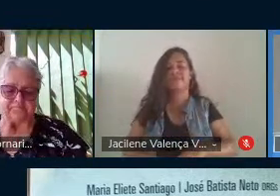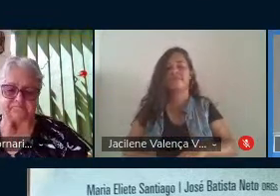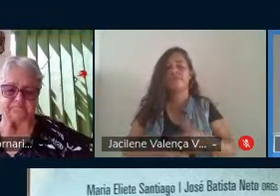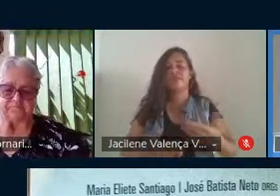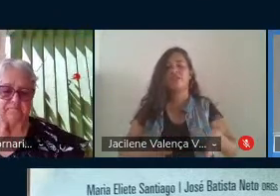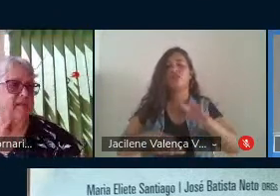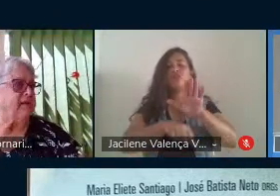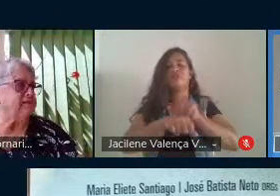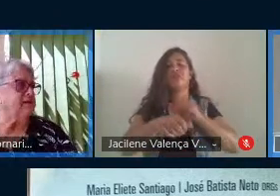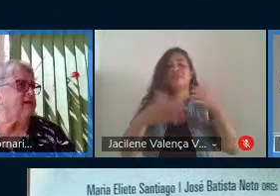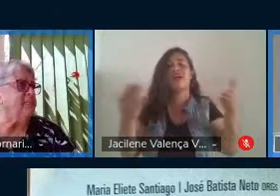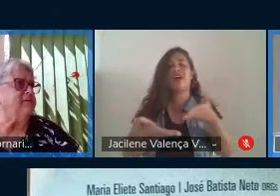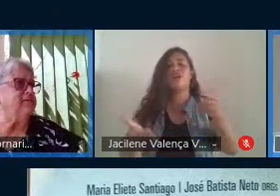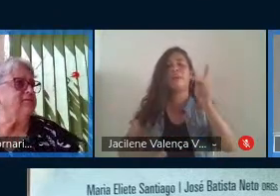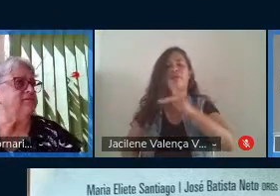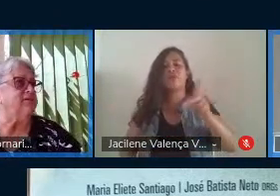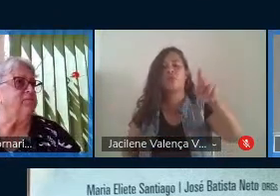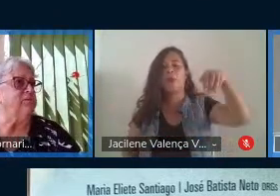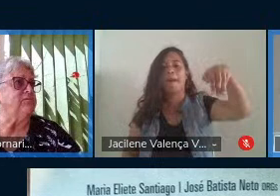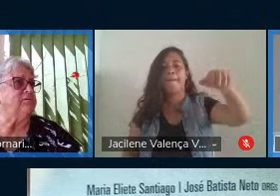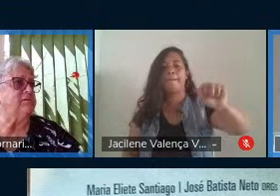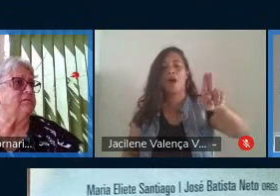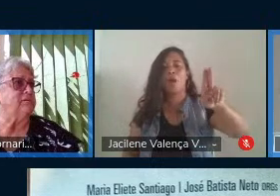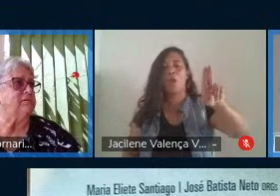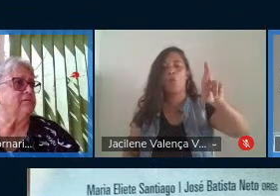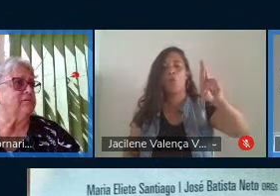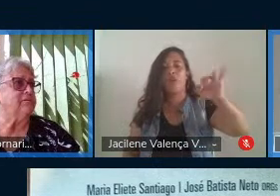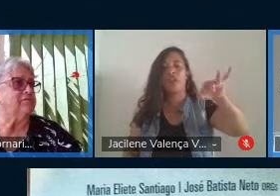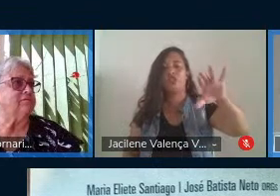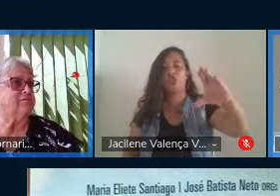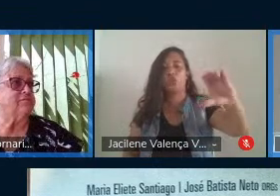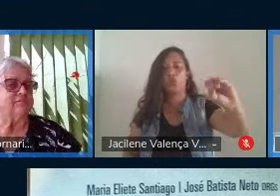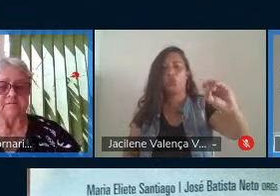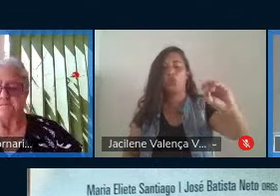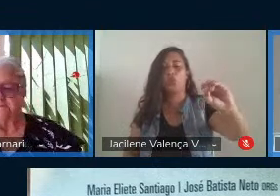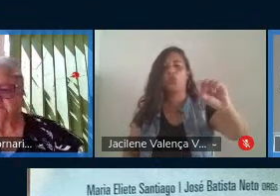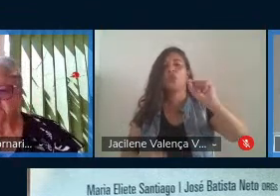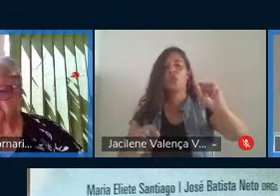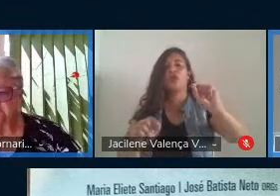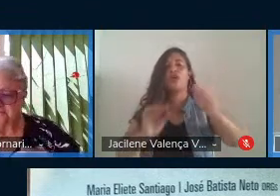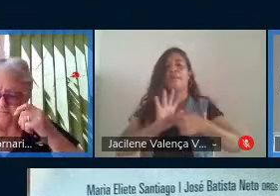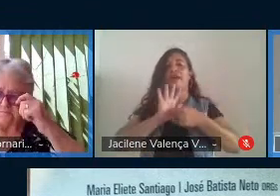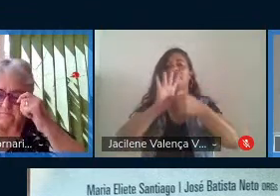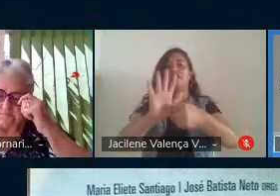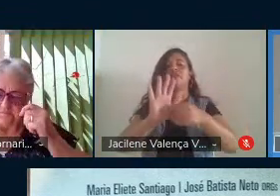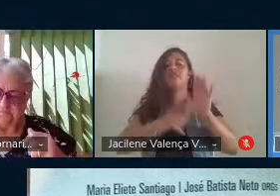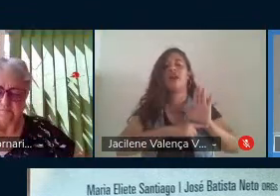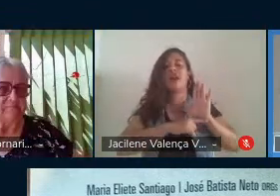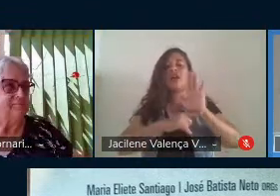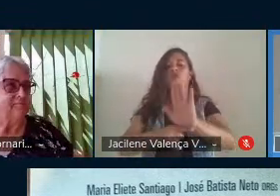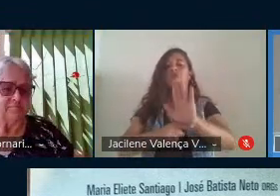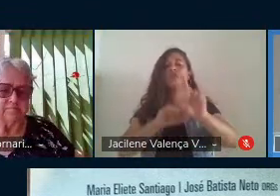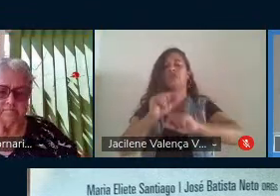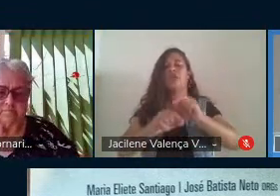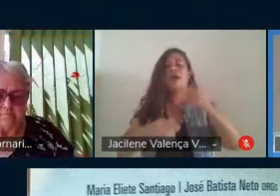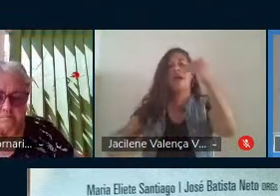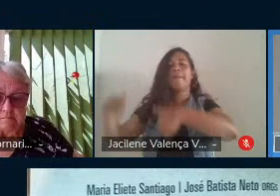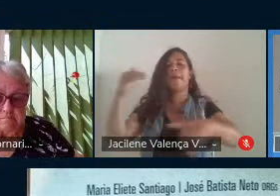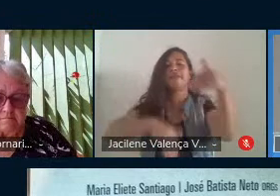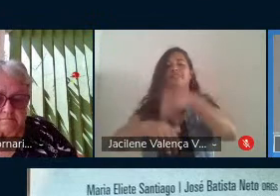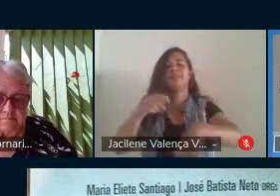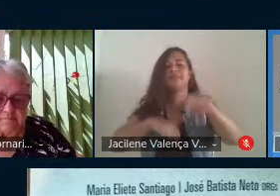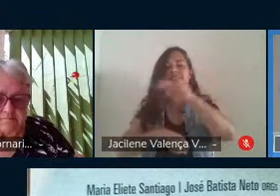professor Maurício Fagundes, para que apresente a sua contribuição, a sua participação neste